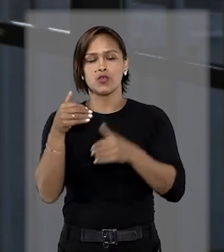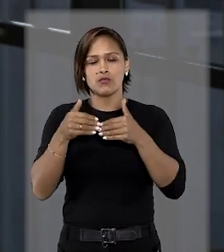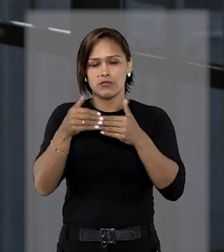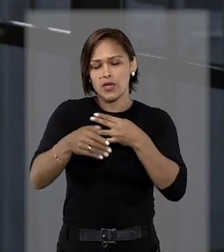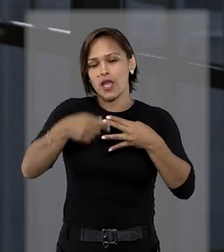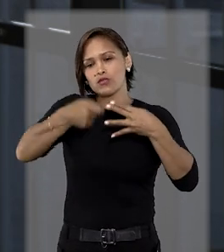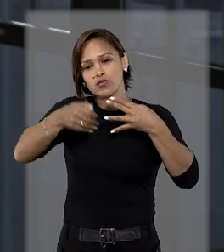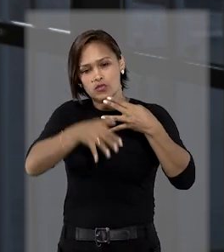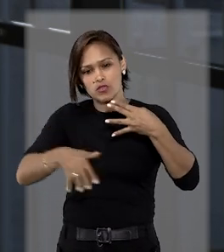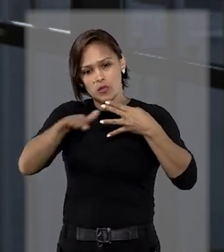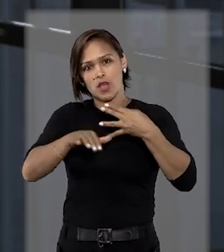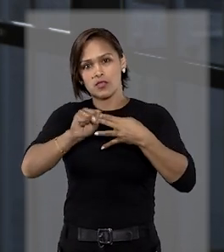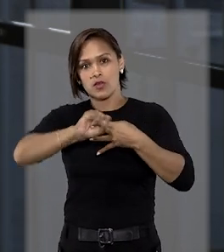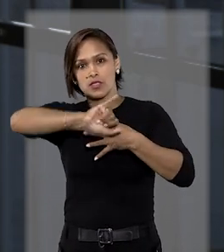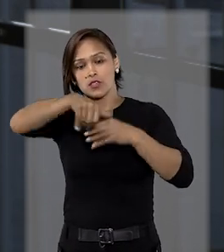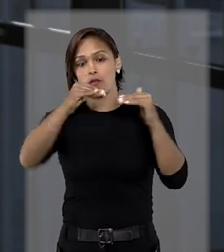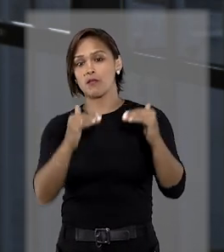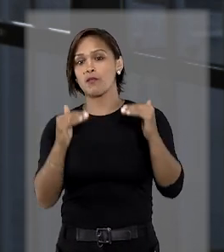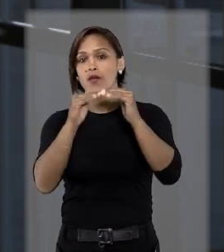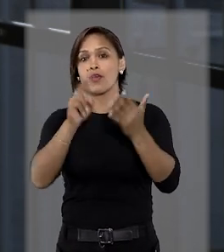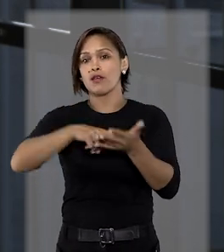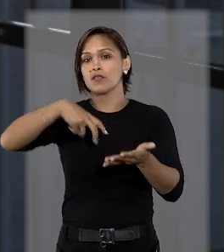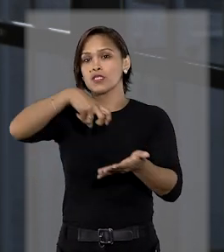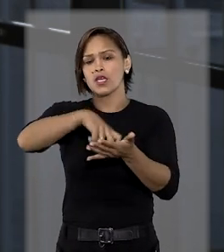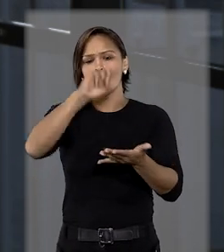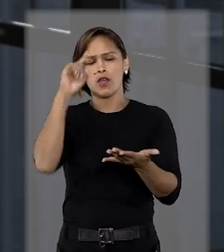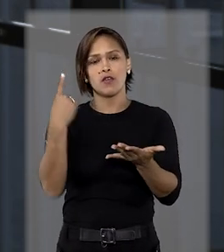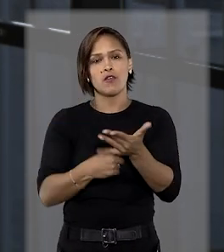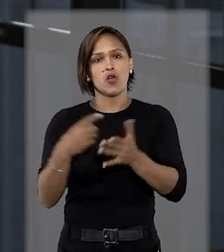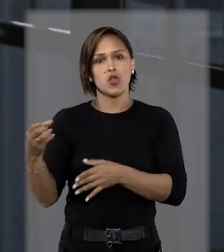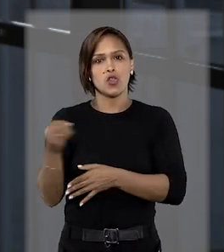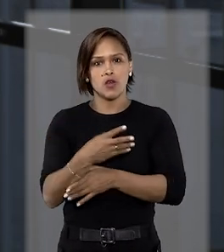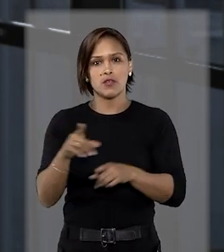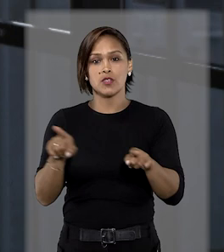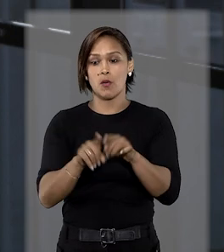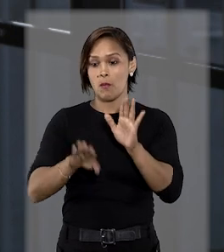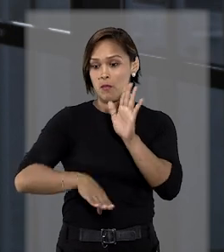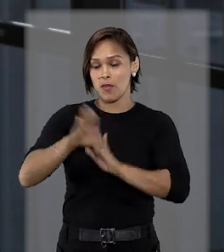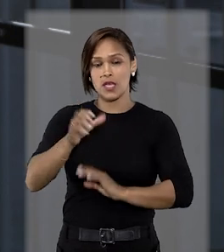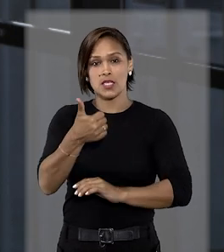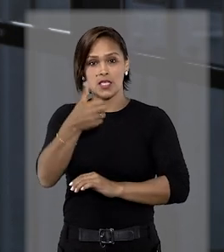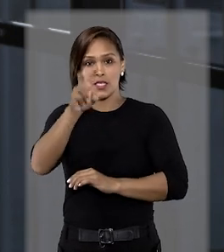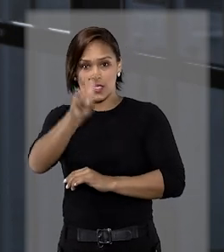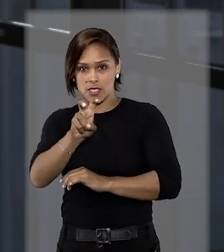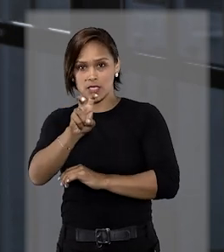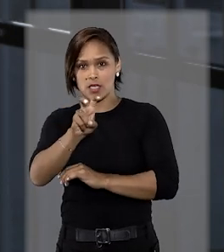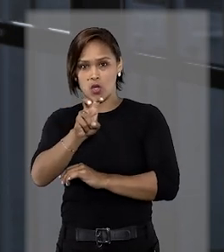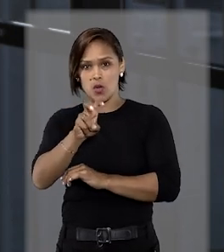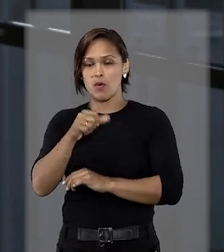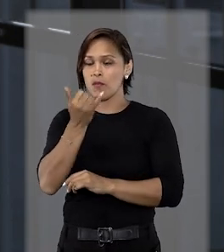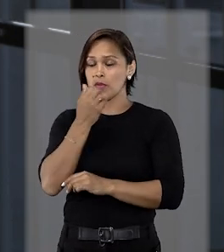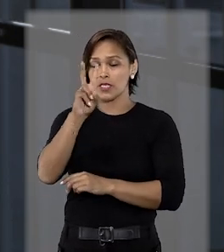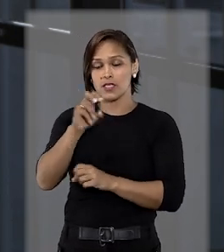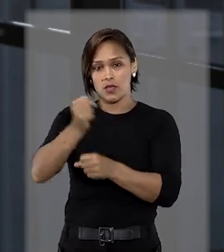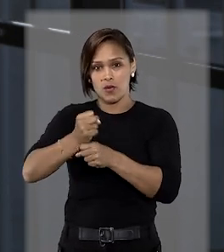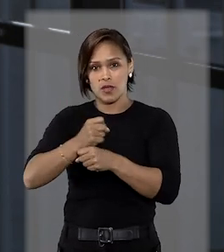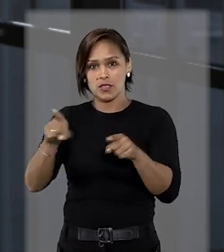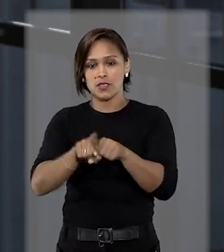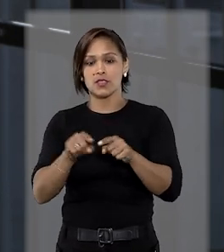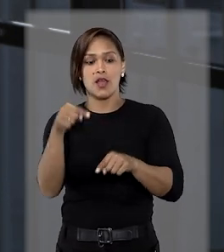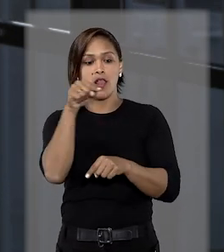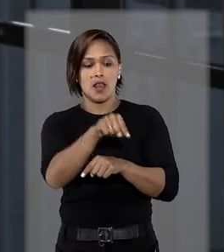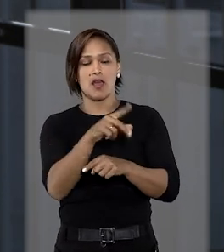jurisprudência do STJ, manteve a sentença que definiu a renovação por mais cinco anos apenas. A USTJ, a rede